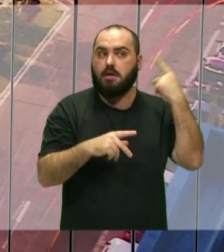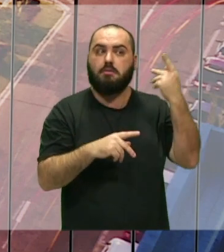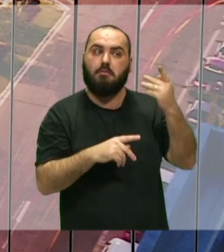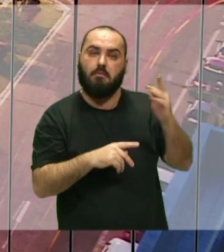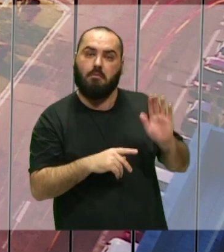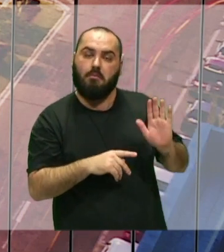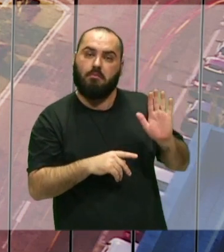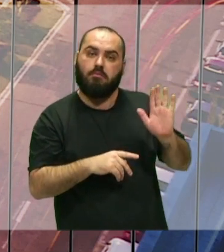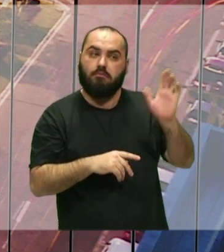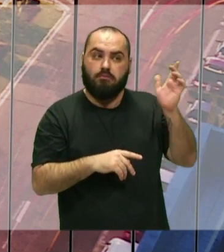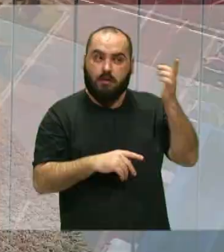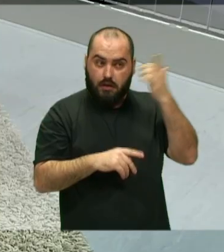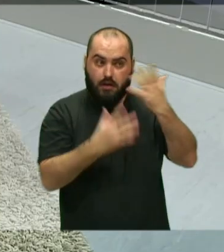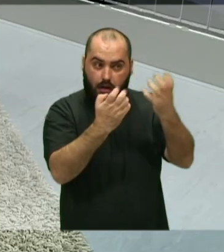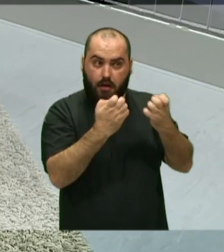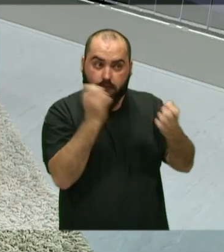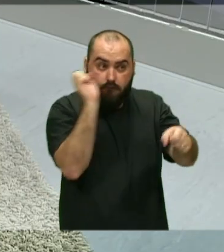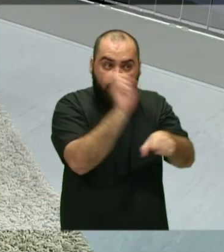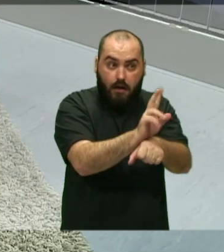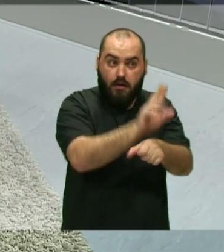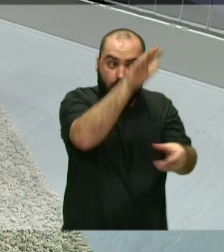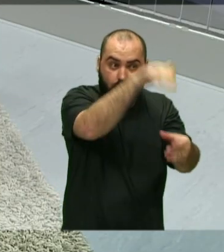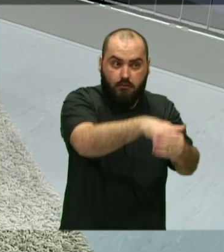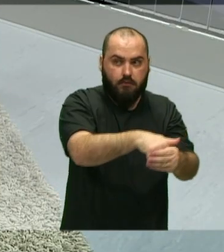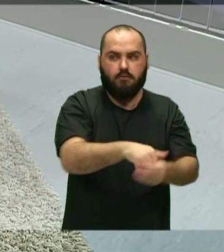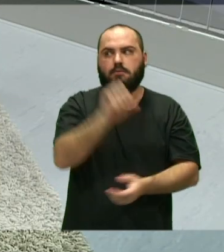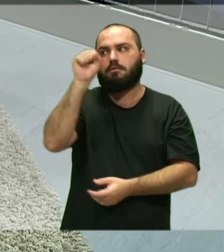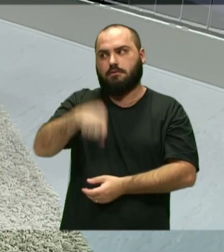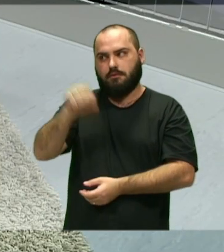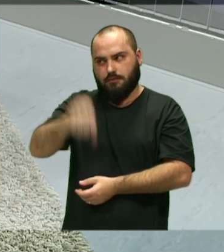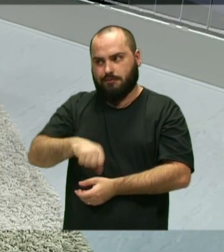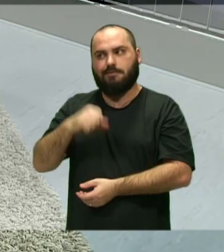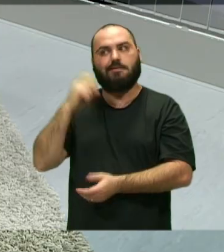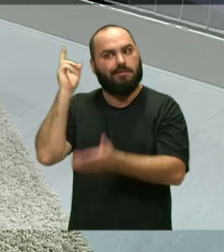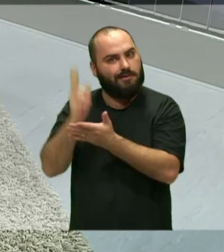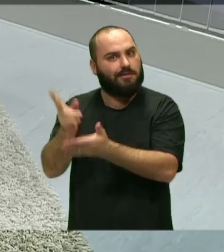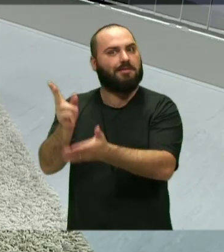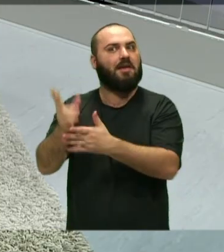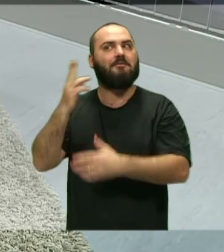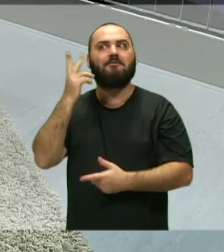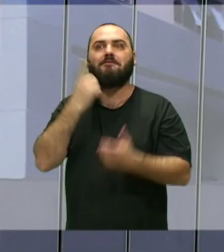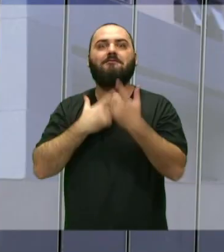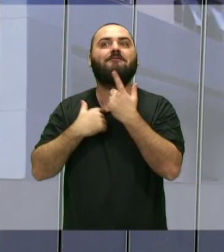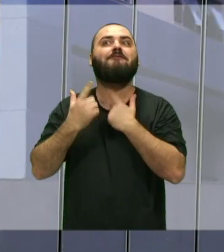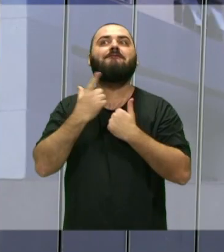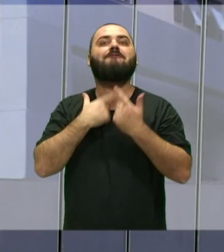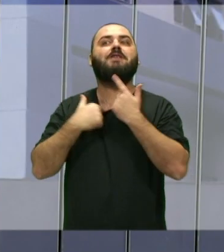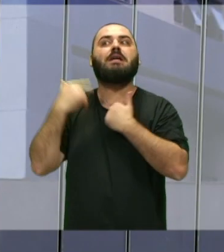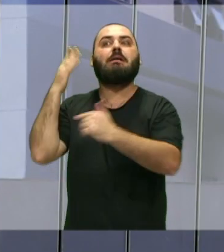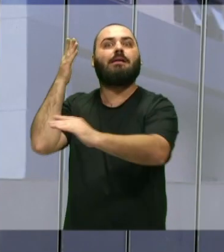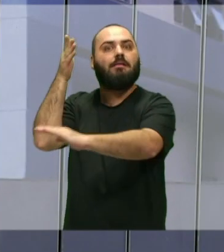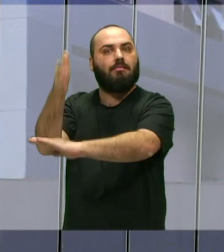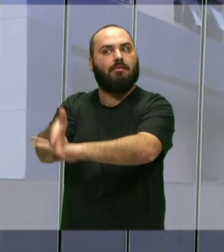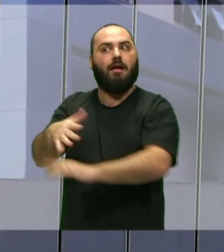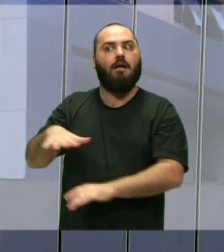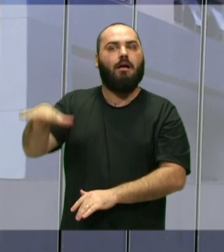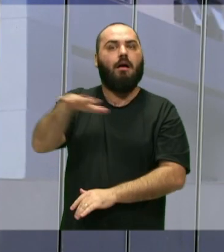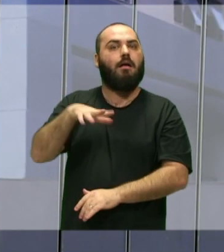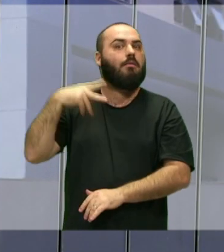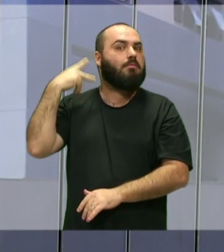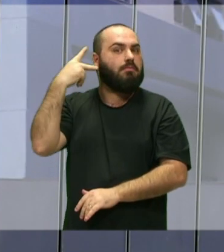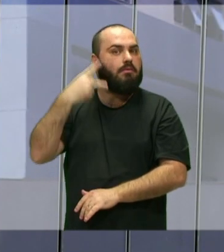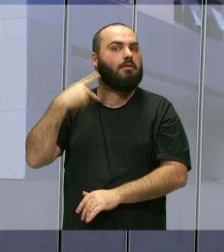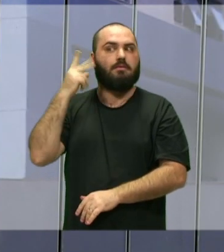mesmo algum cargo eletivo? É claro, meu sonho desde o início, né, sempre foi ingressar nessa área, né,